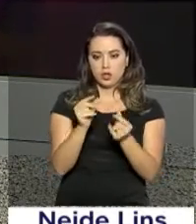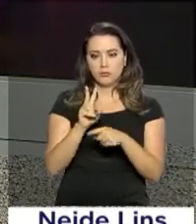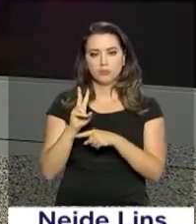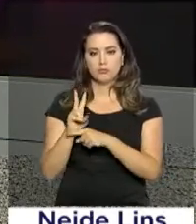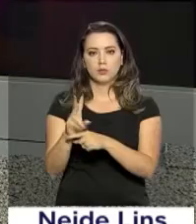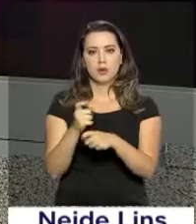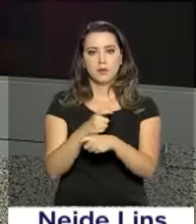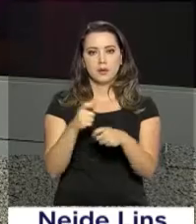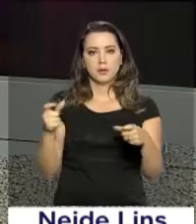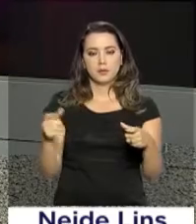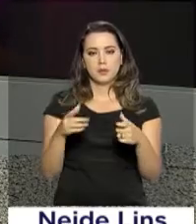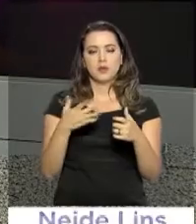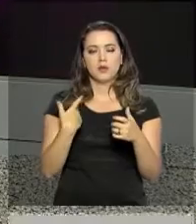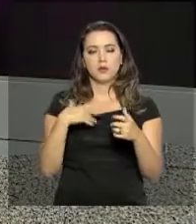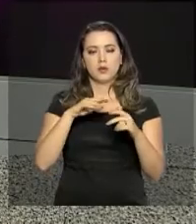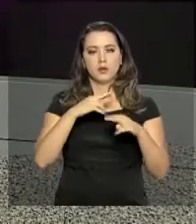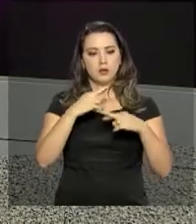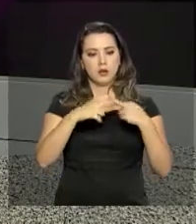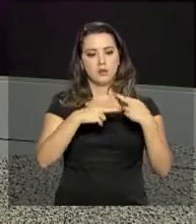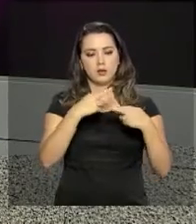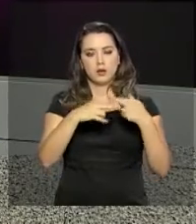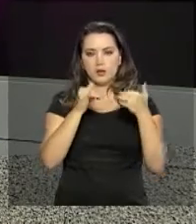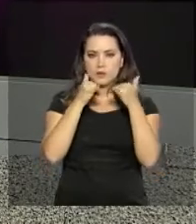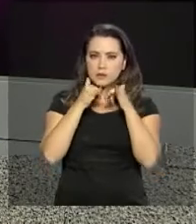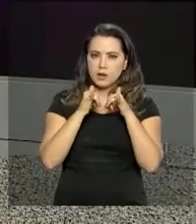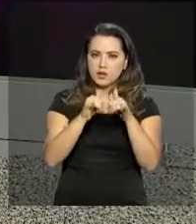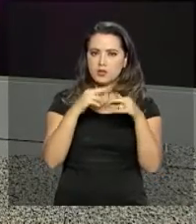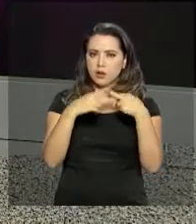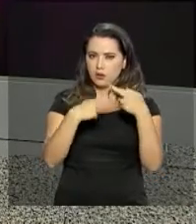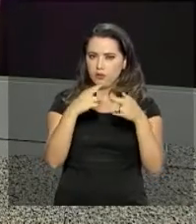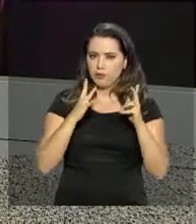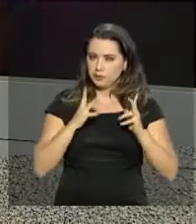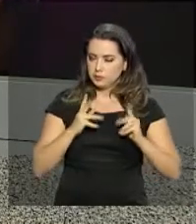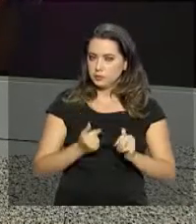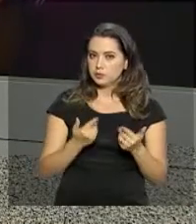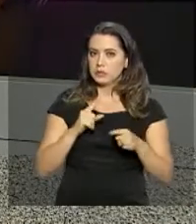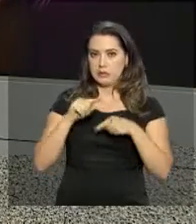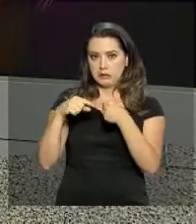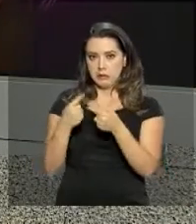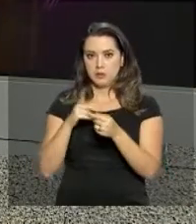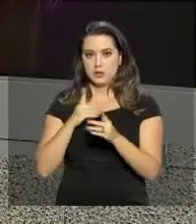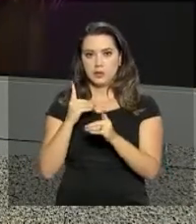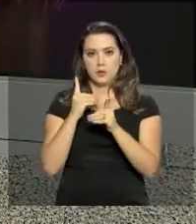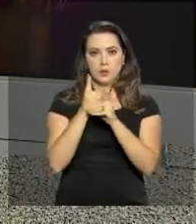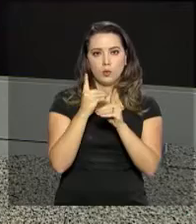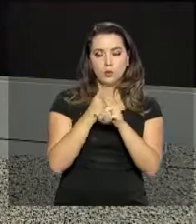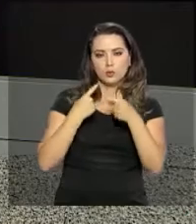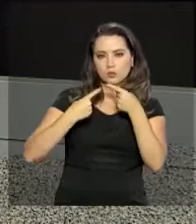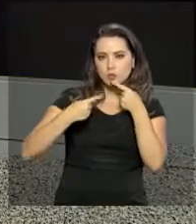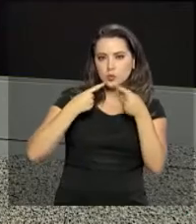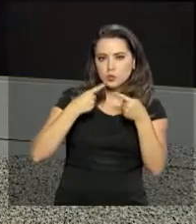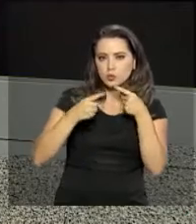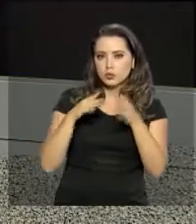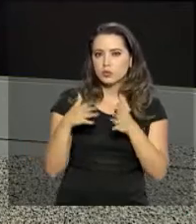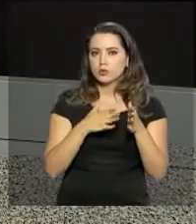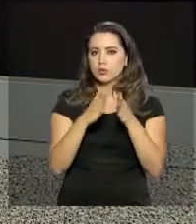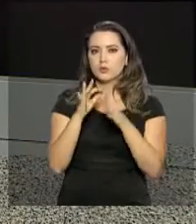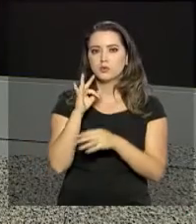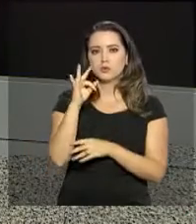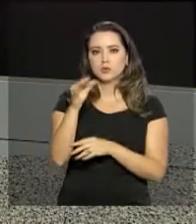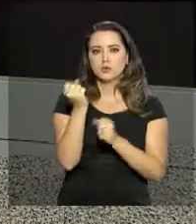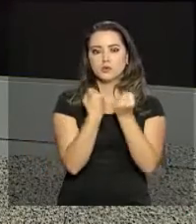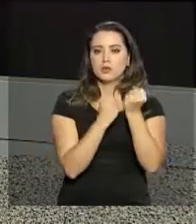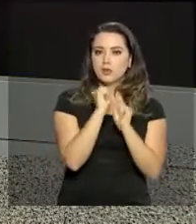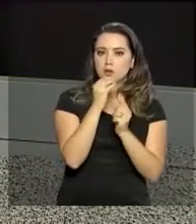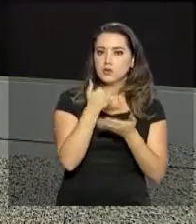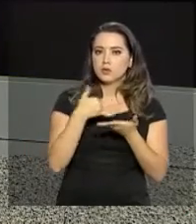para a expansão de energias renováveis. E logo mais, participa do encerramento do encontro que discute os caminhos para o futuro da indústria